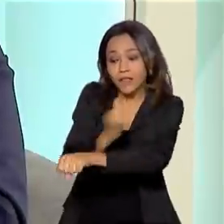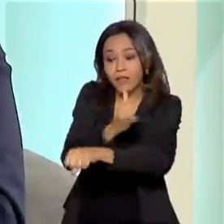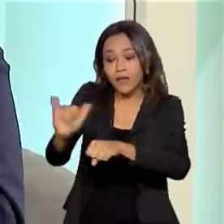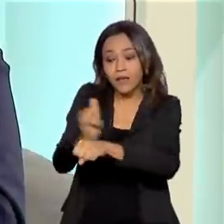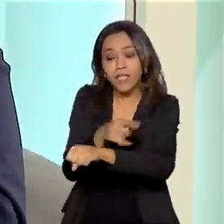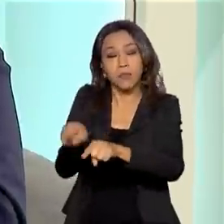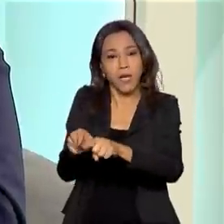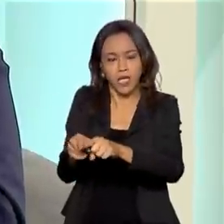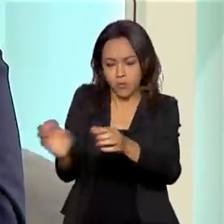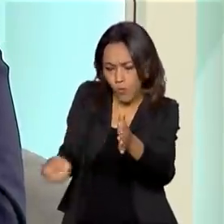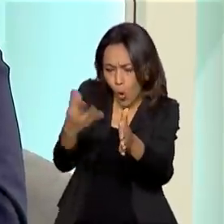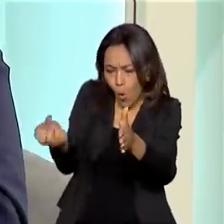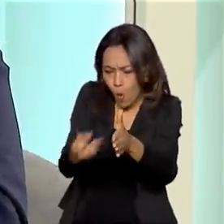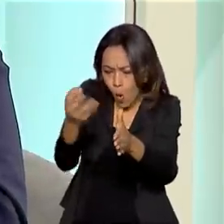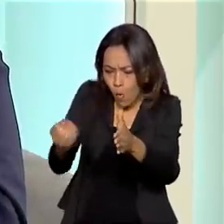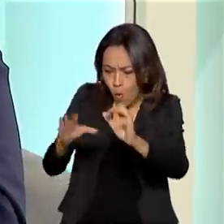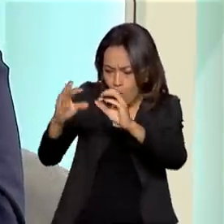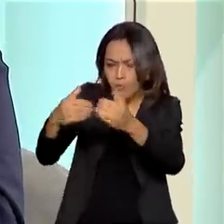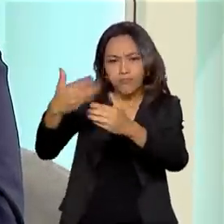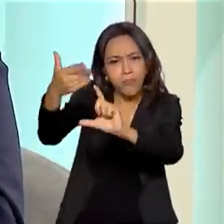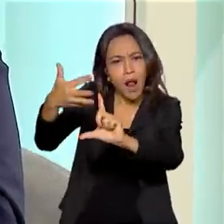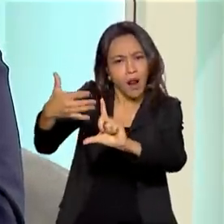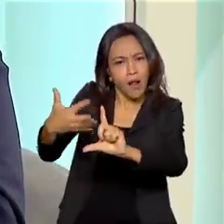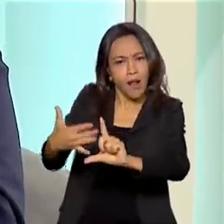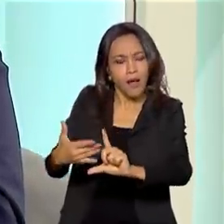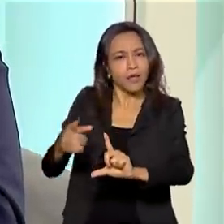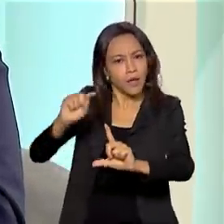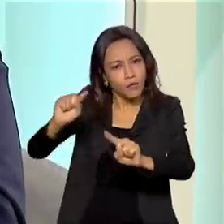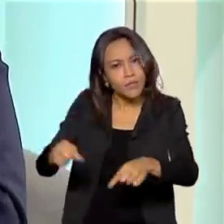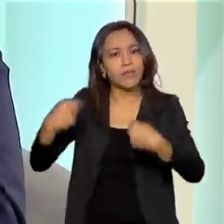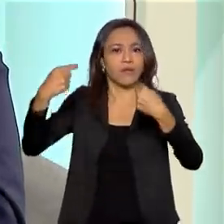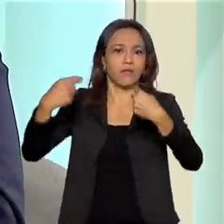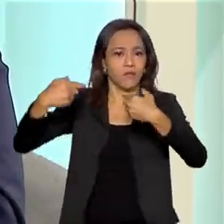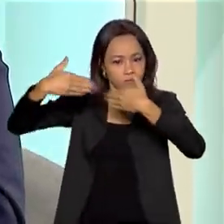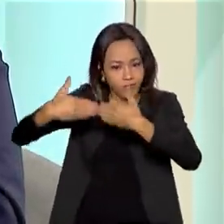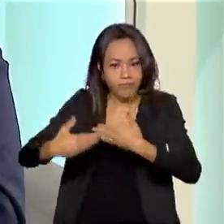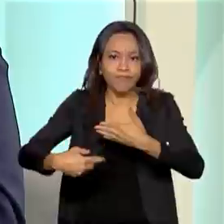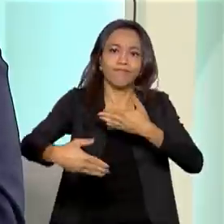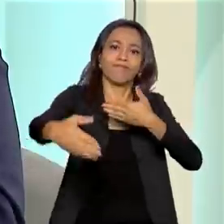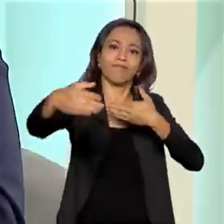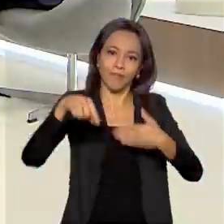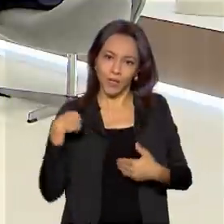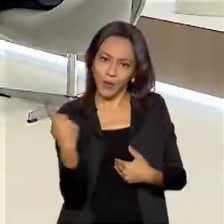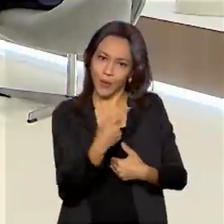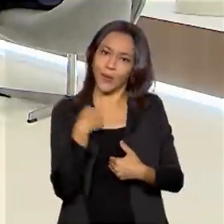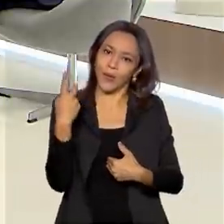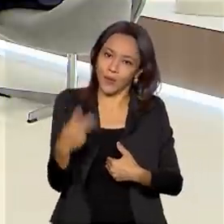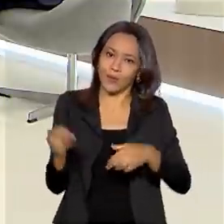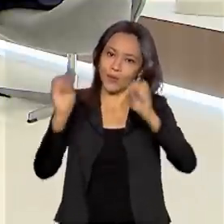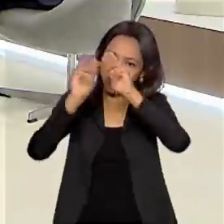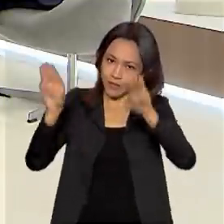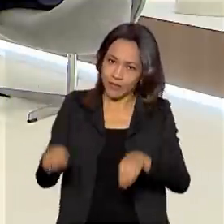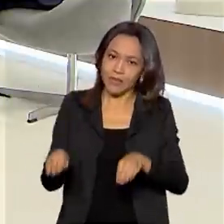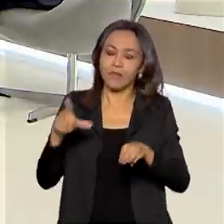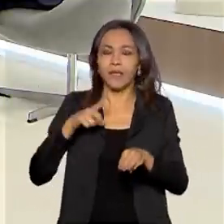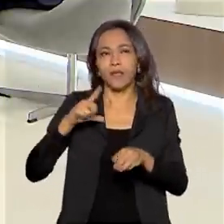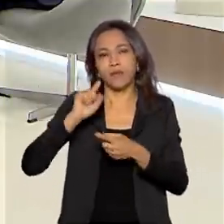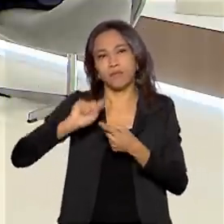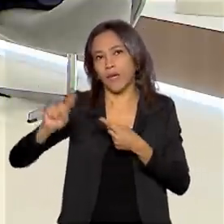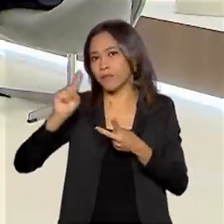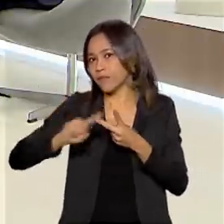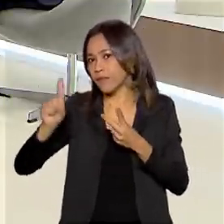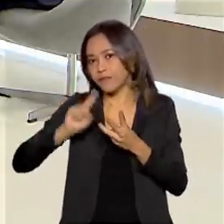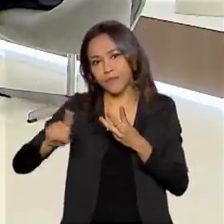conteúdo. Gerar conteúdo é o nosso grande desafio daqui para frente. Nós esbarramos numa série de